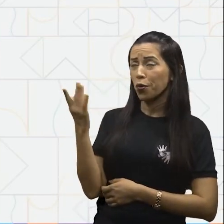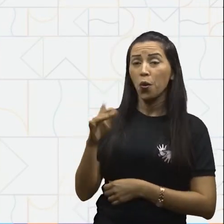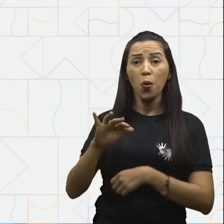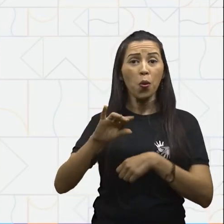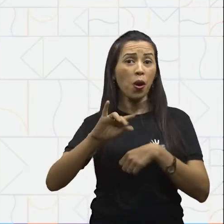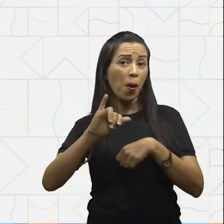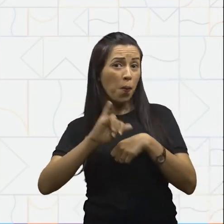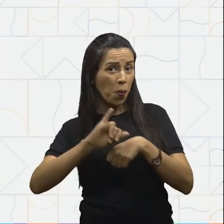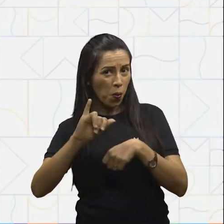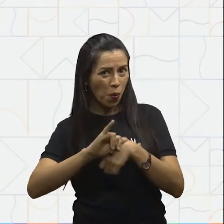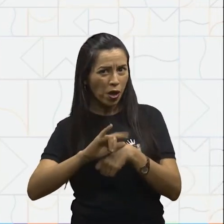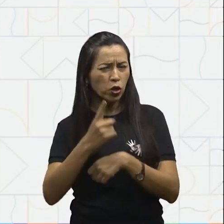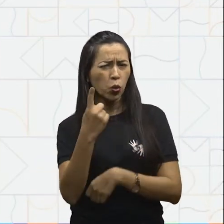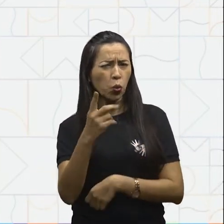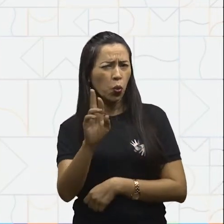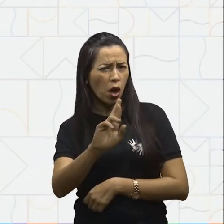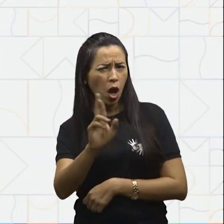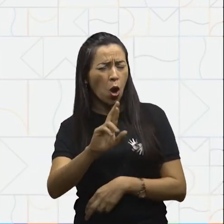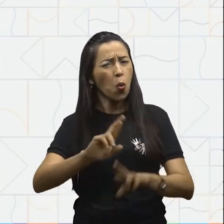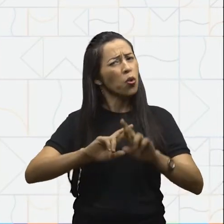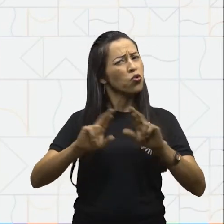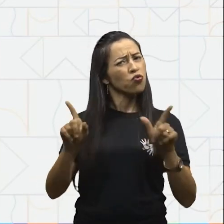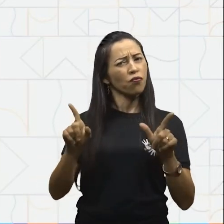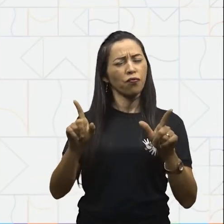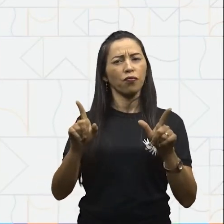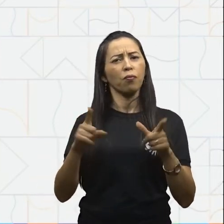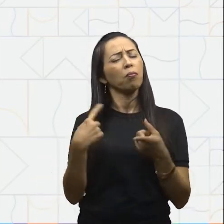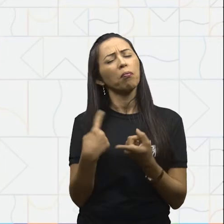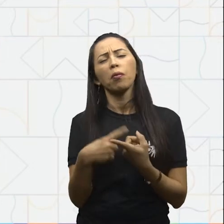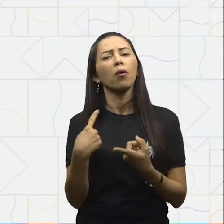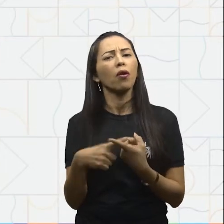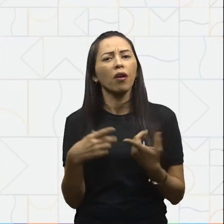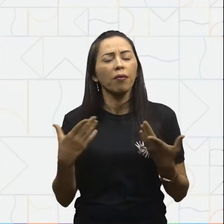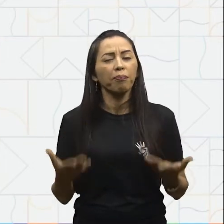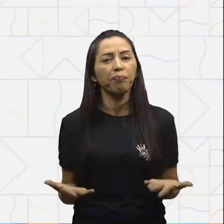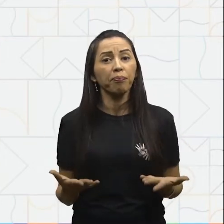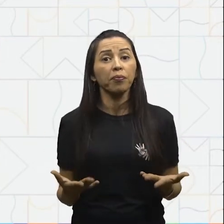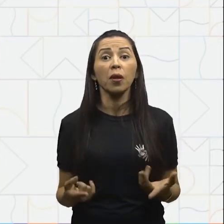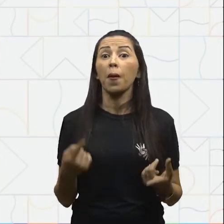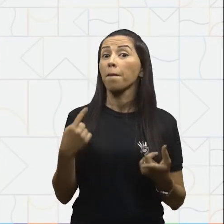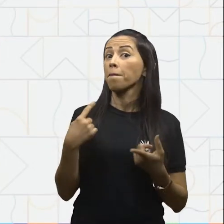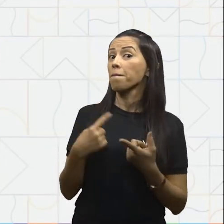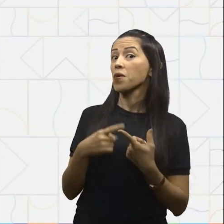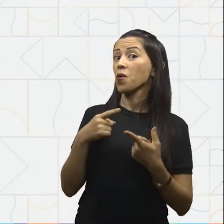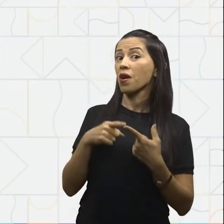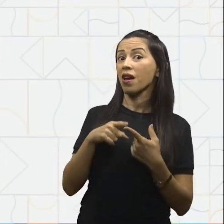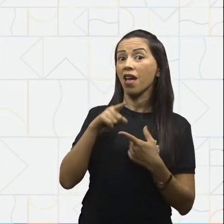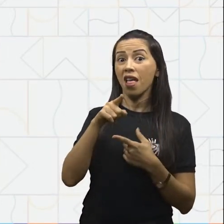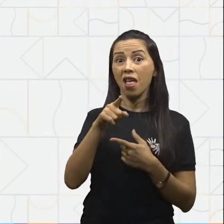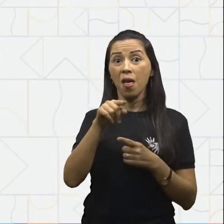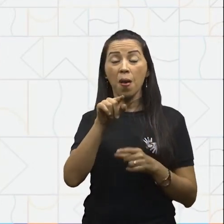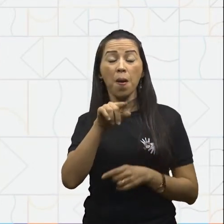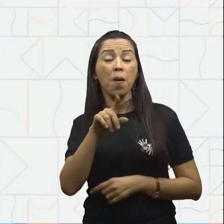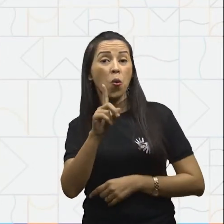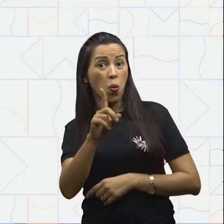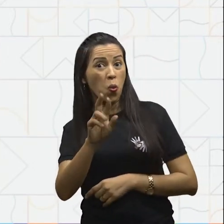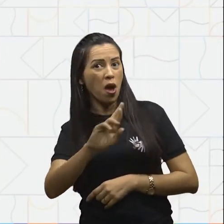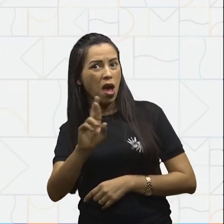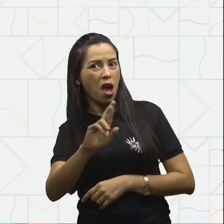real é diferente? Por que será? Porque ela é uma moeda nova.